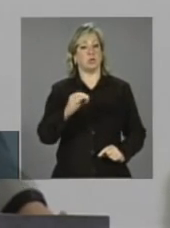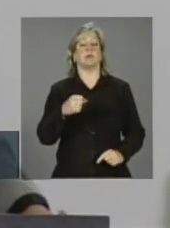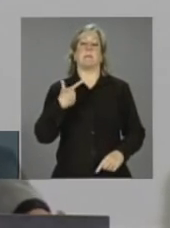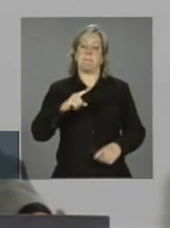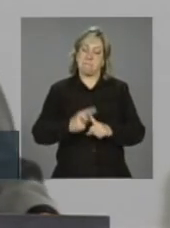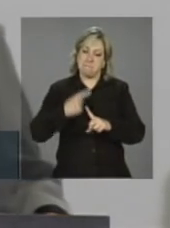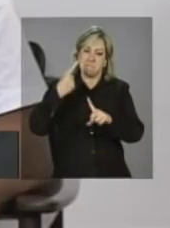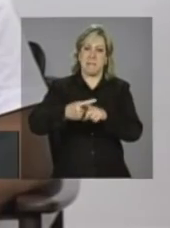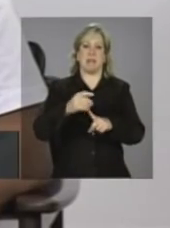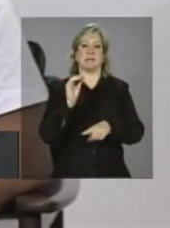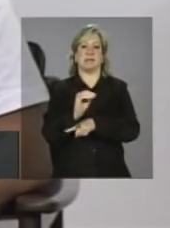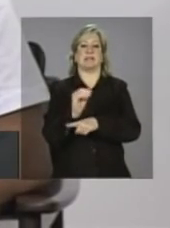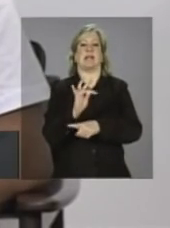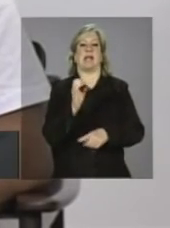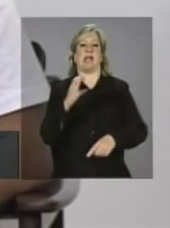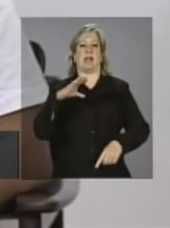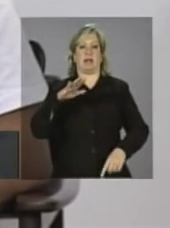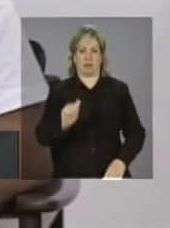técnica.